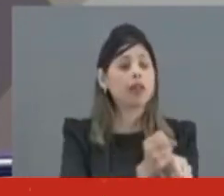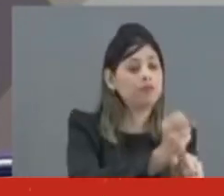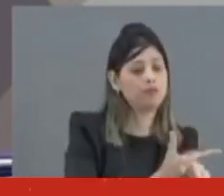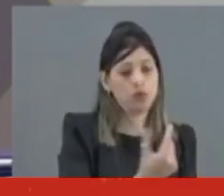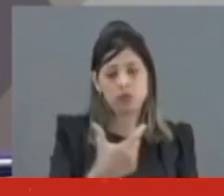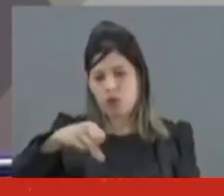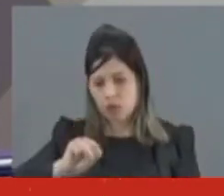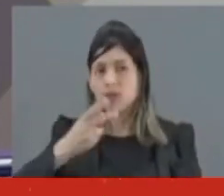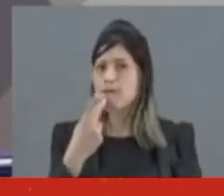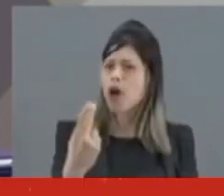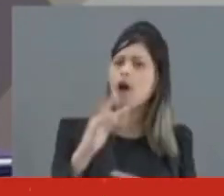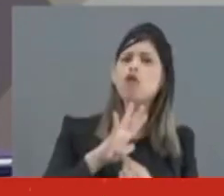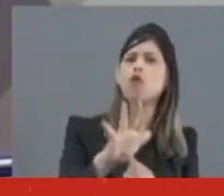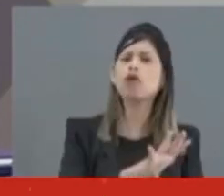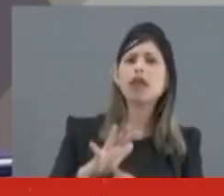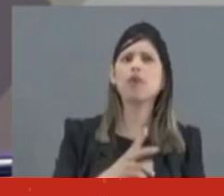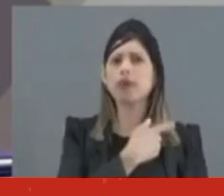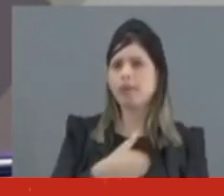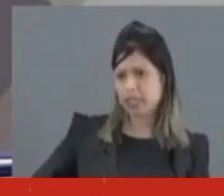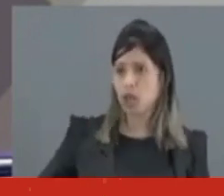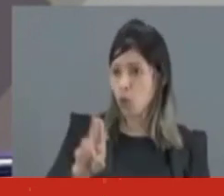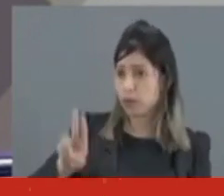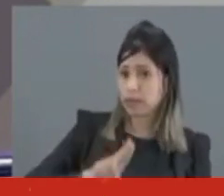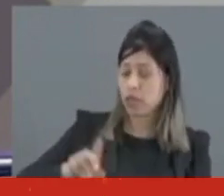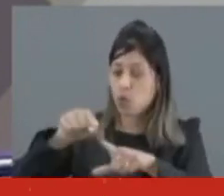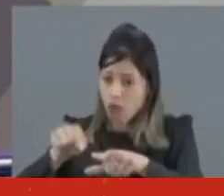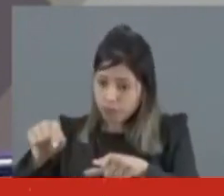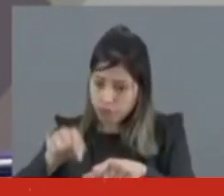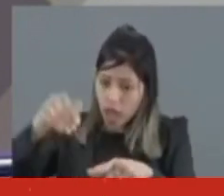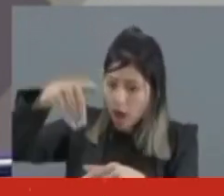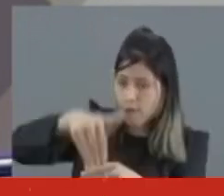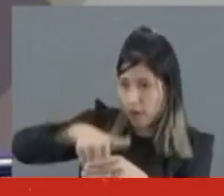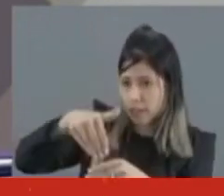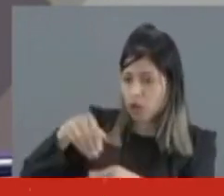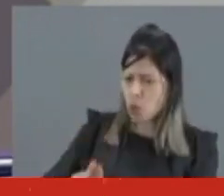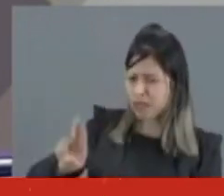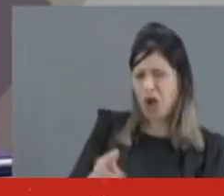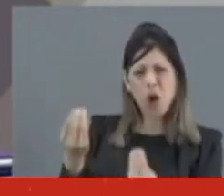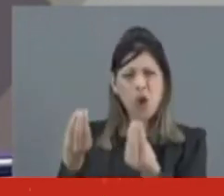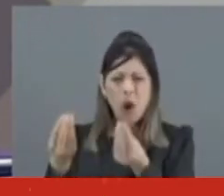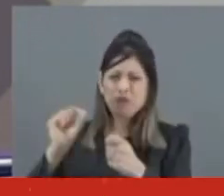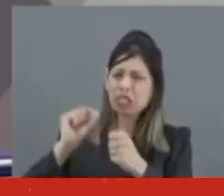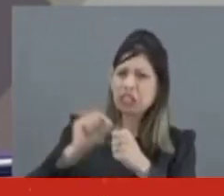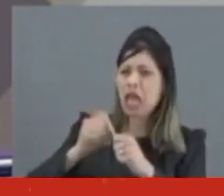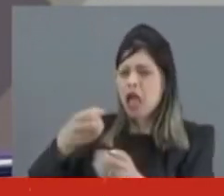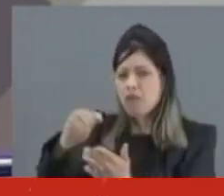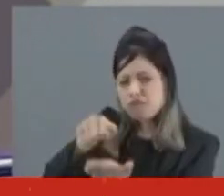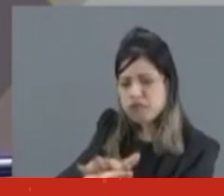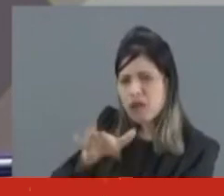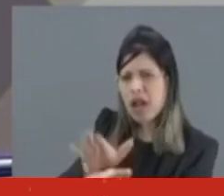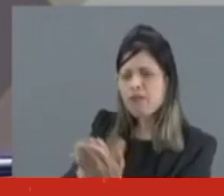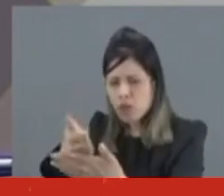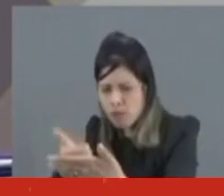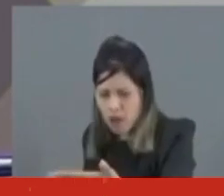questionava a lisura do pleito presidencial, afirmando que a urna eletrônica, utilizada para a votação, não seria auditável e, por isso, sujeita a fraudes, como